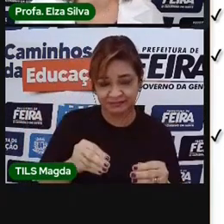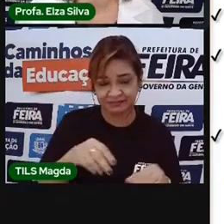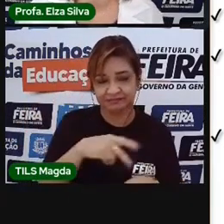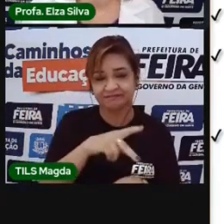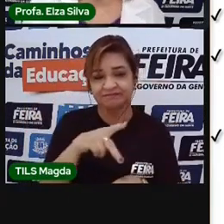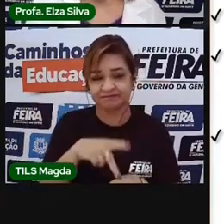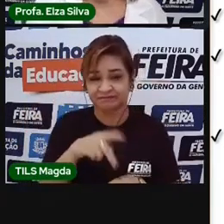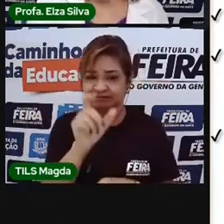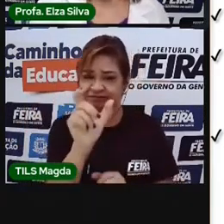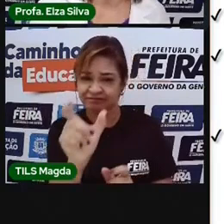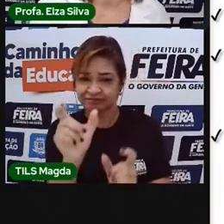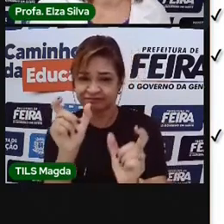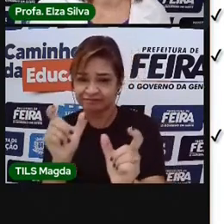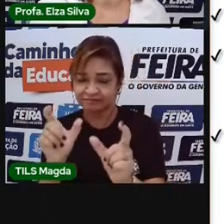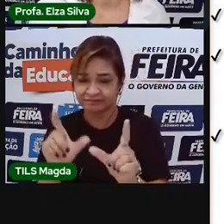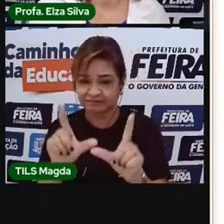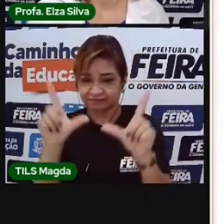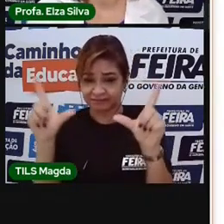outras.